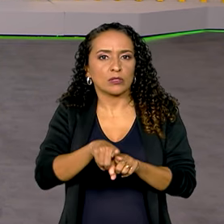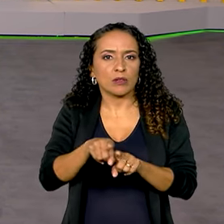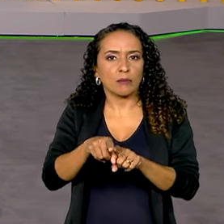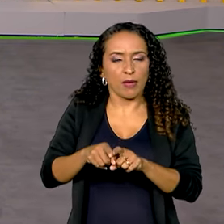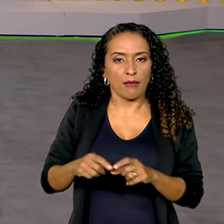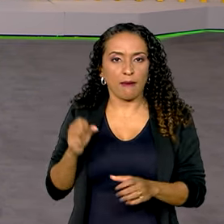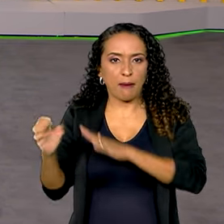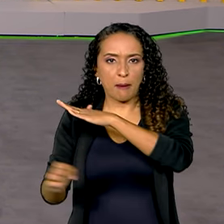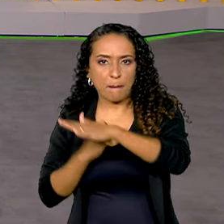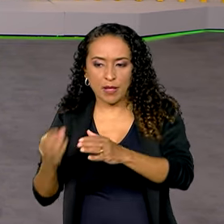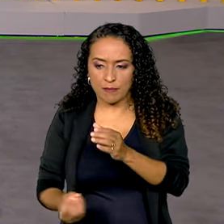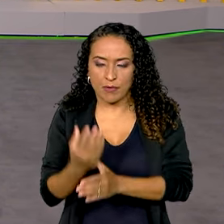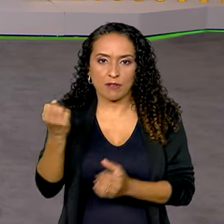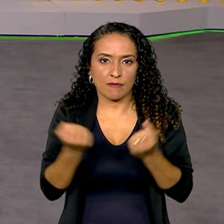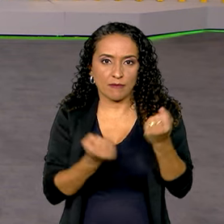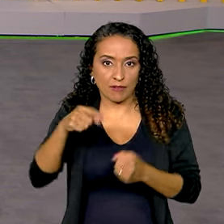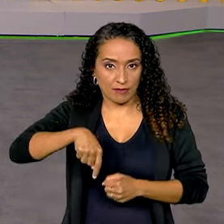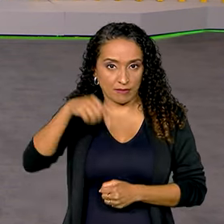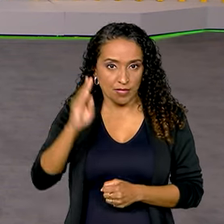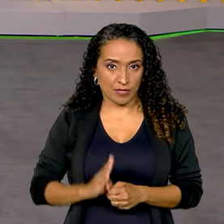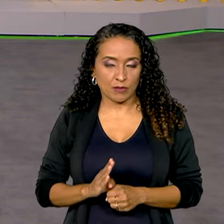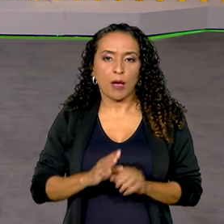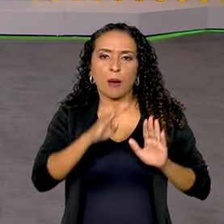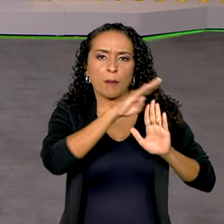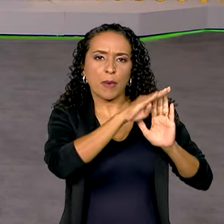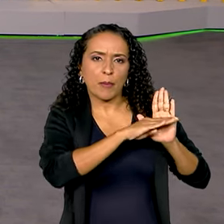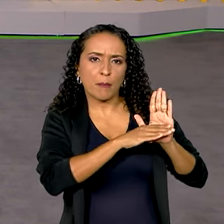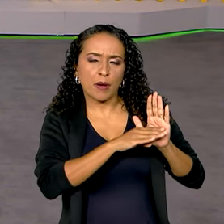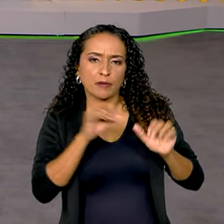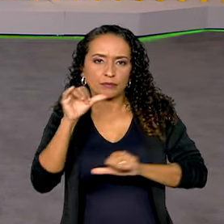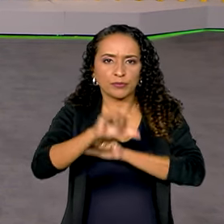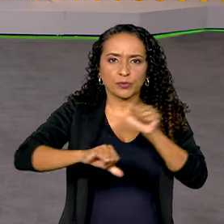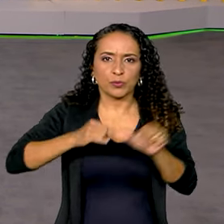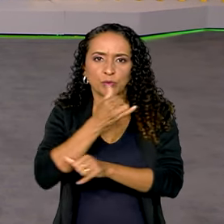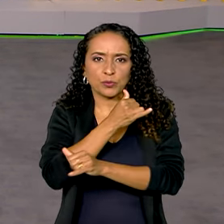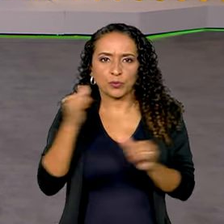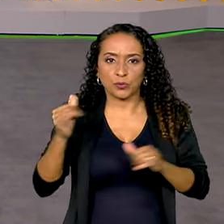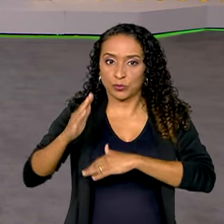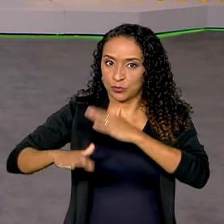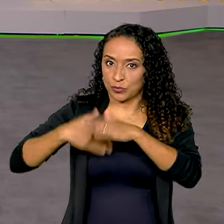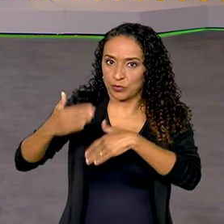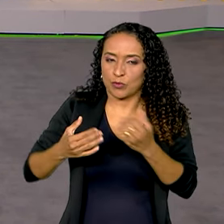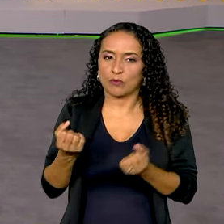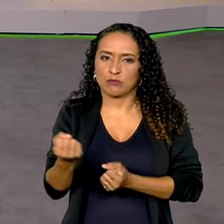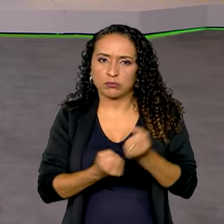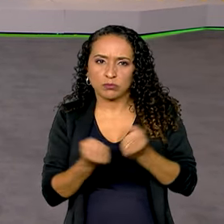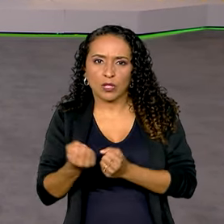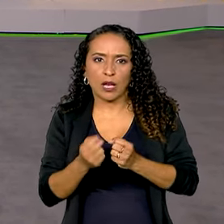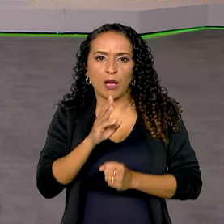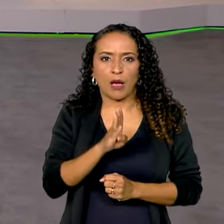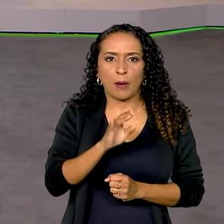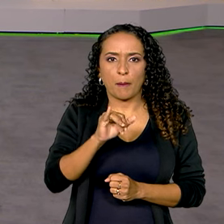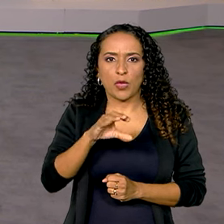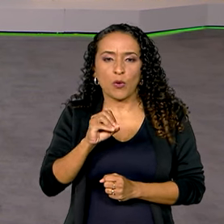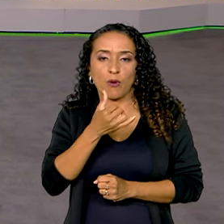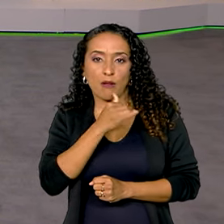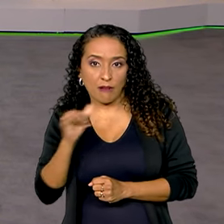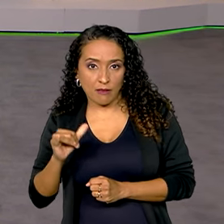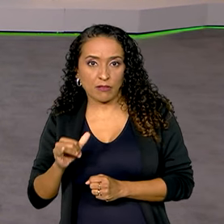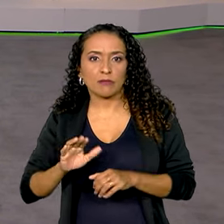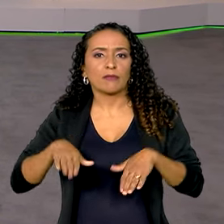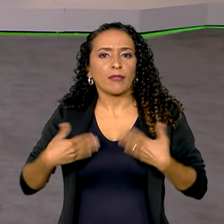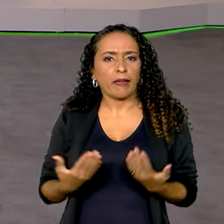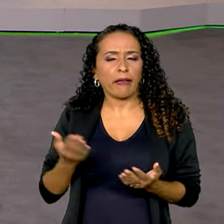produzem veículos aqui no Brasil. Na pauta, a transição energética e o desenvolvimento de automóveis bioelétricos,